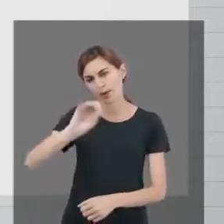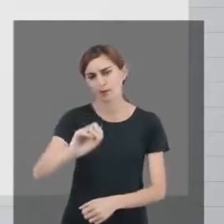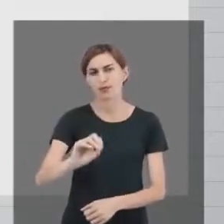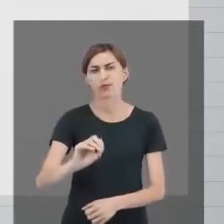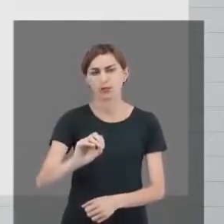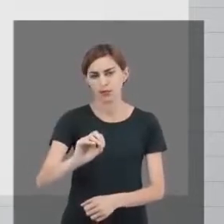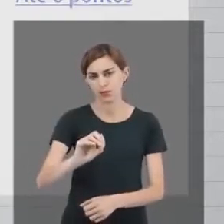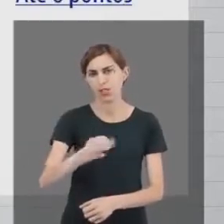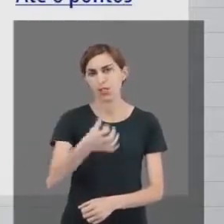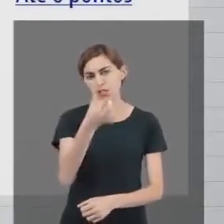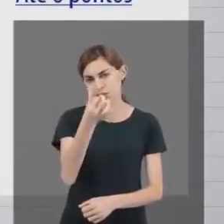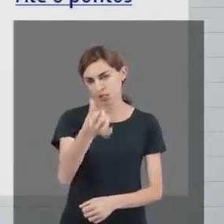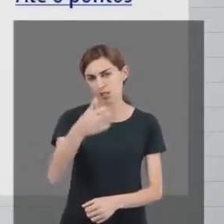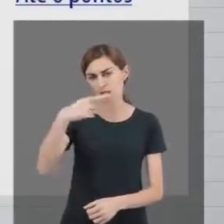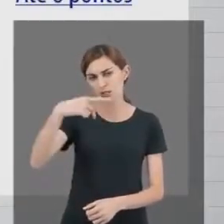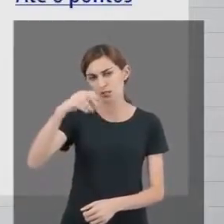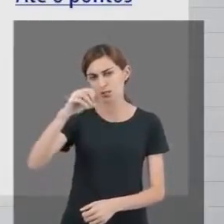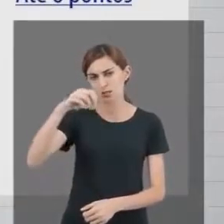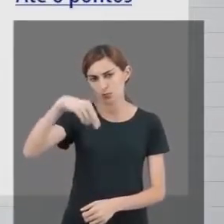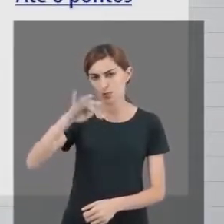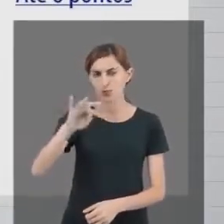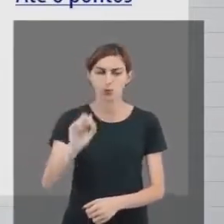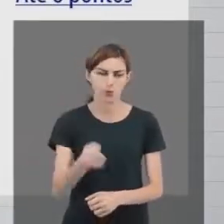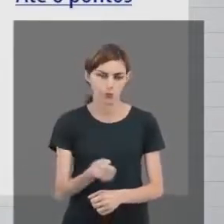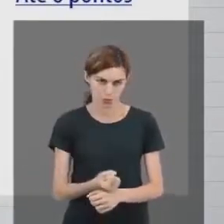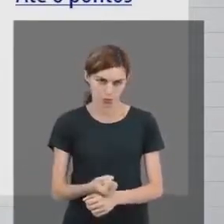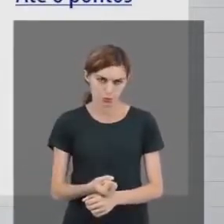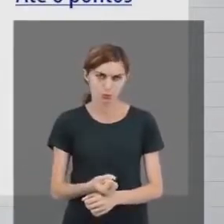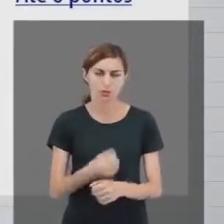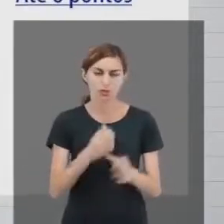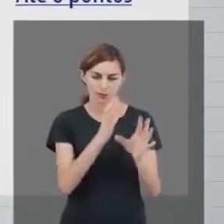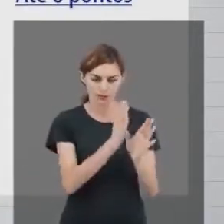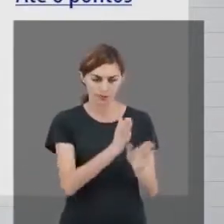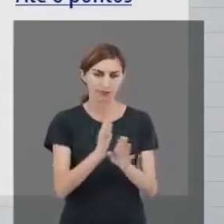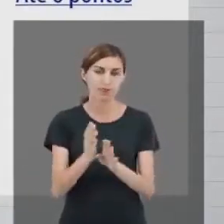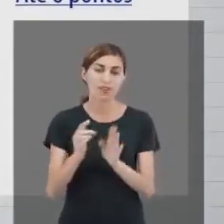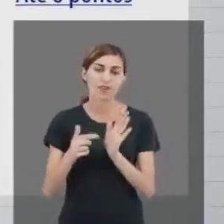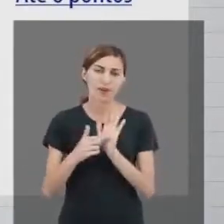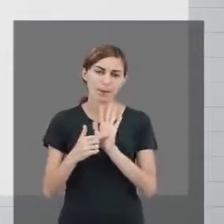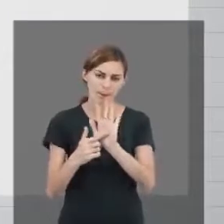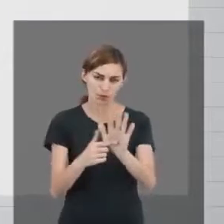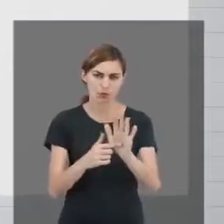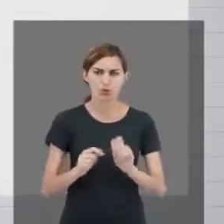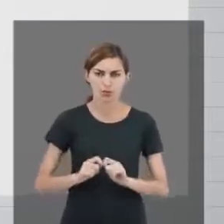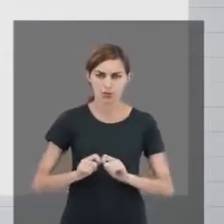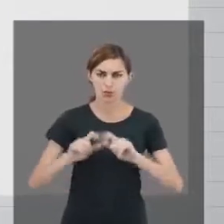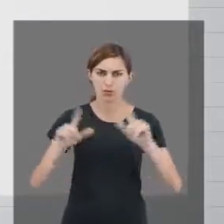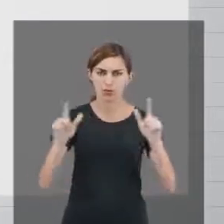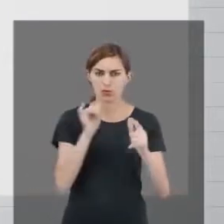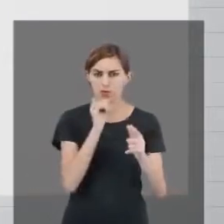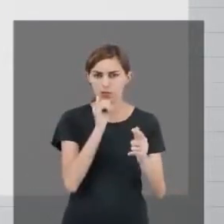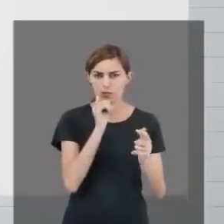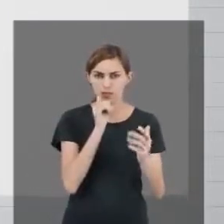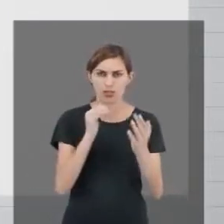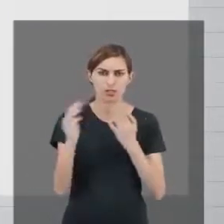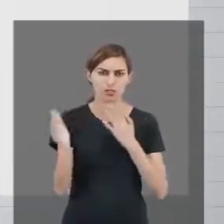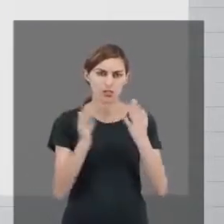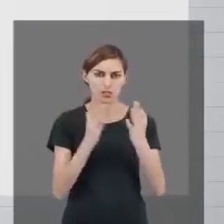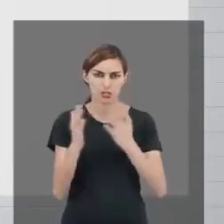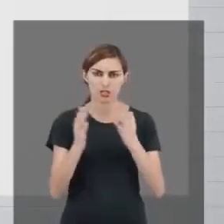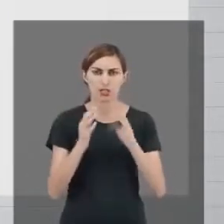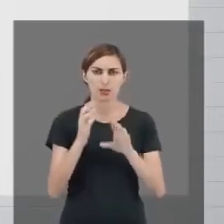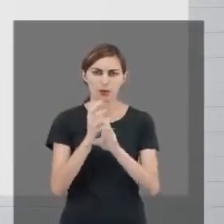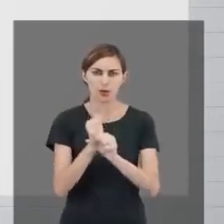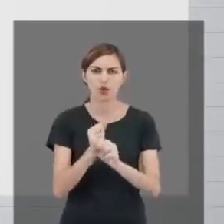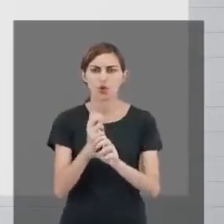vale seis pontos. Aí a gente vai, agora, mostrar para vocês um exemplo de como se comporia